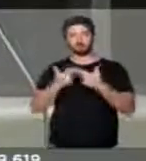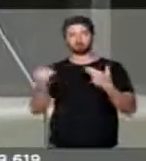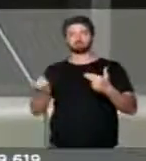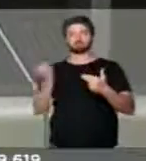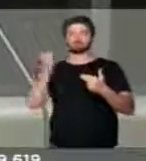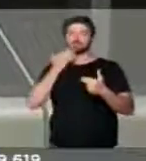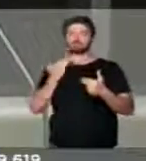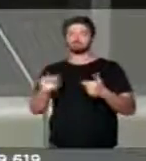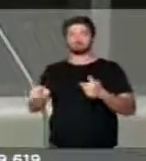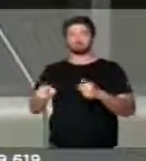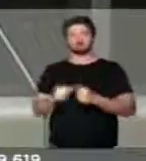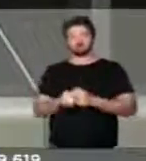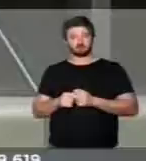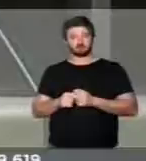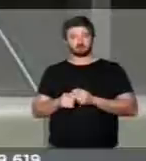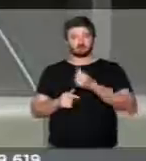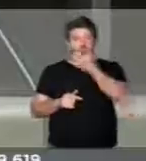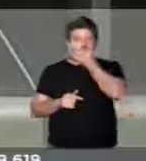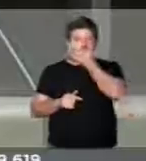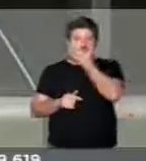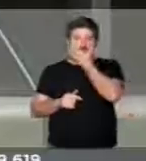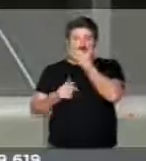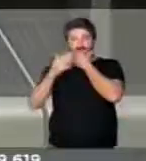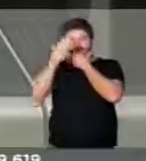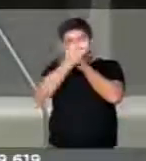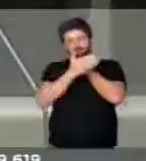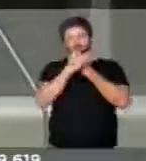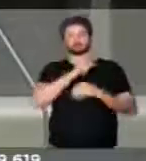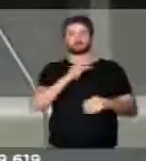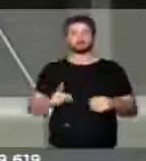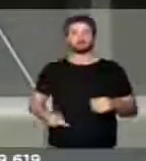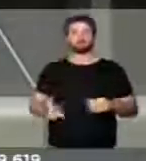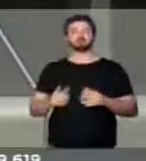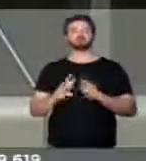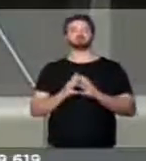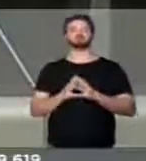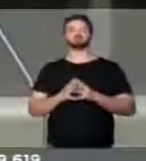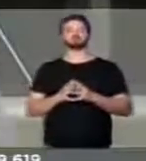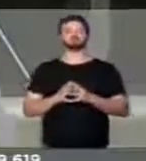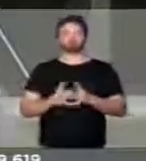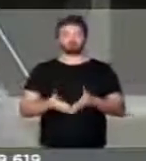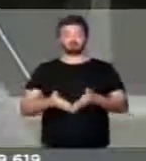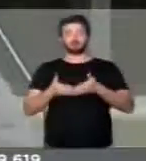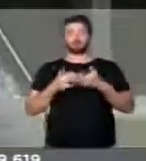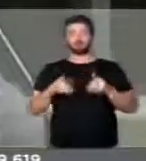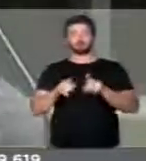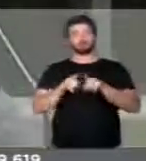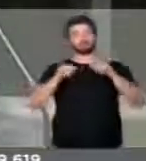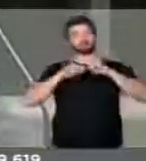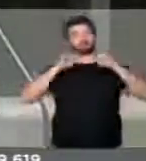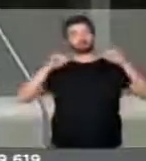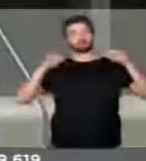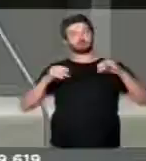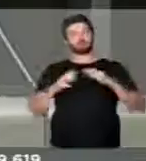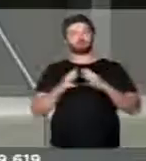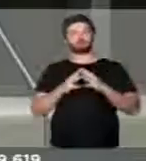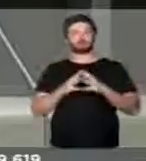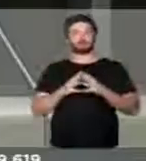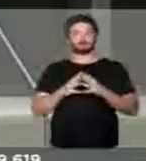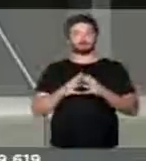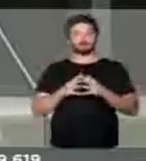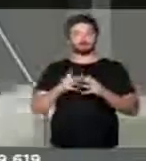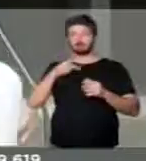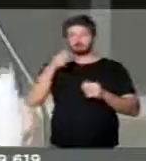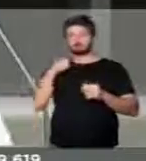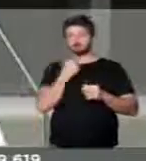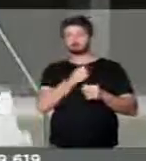farmacêuticos. Muito obrigada, senhor presidente. E eu peço a divulgação dessa nossa